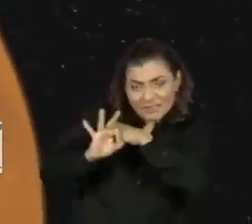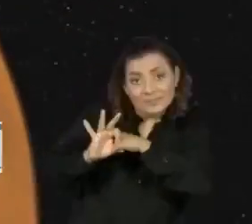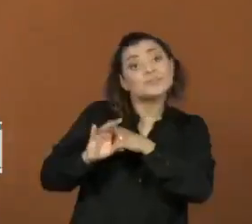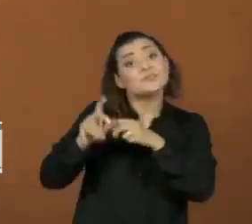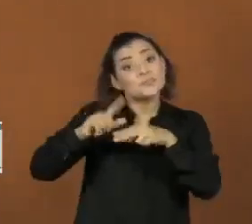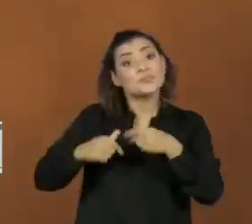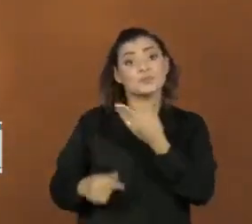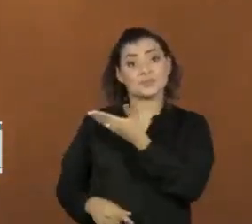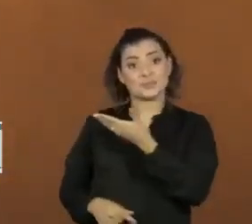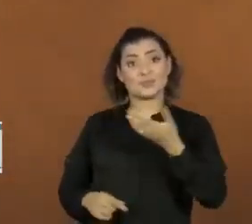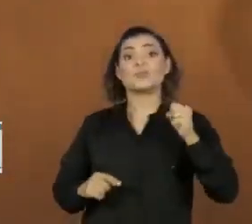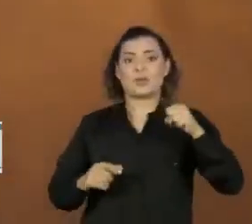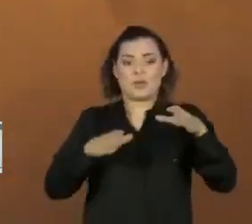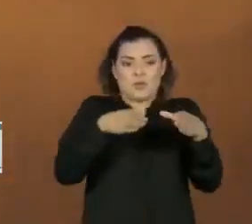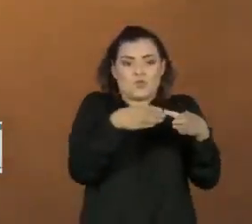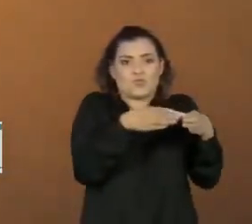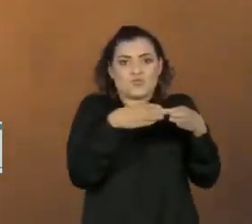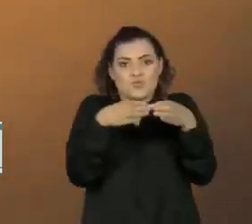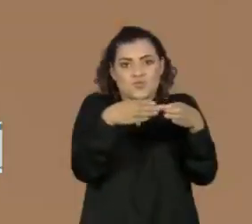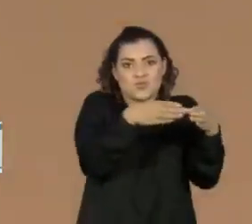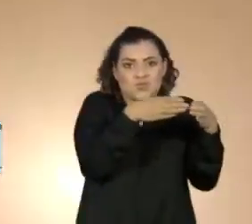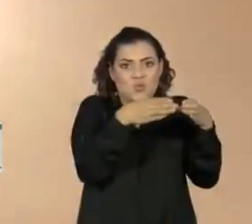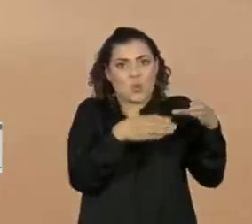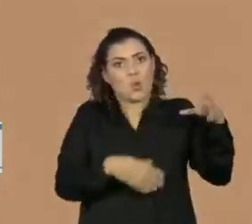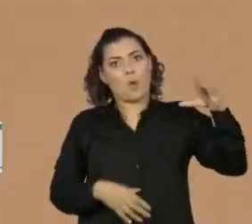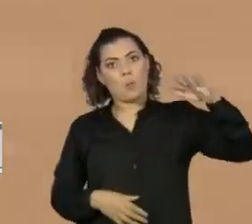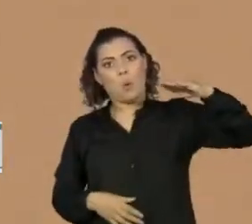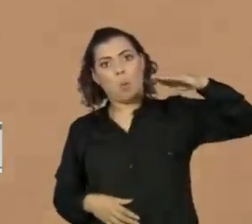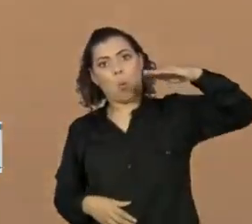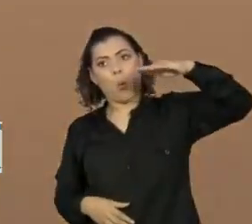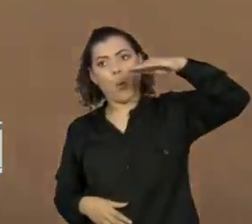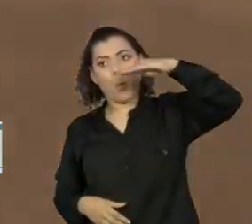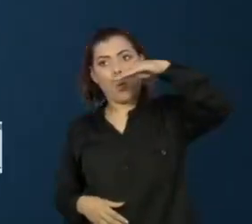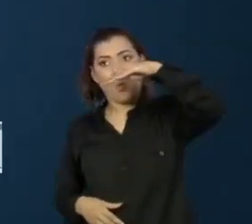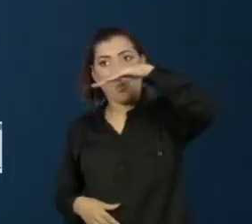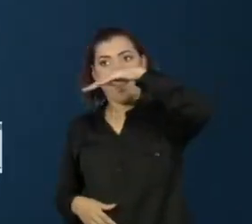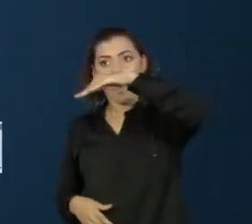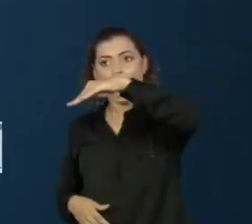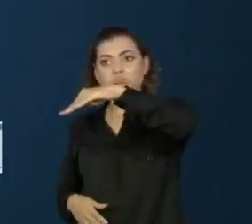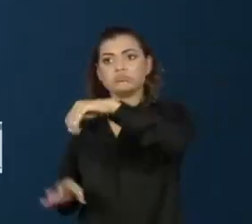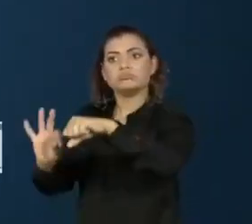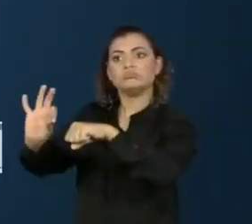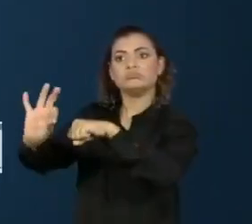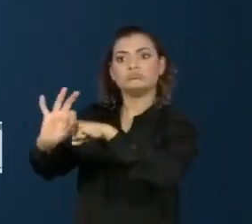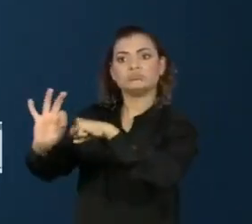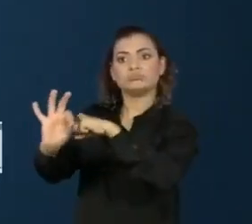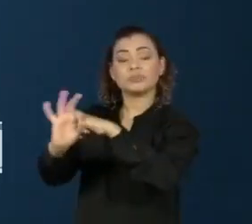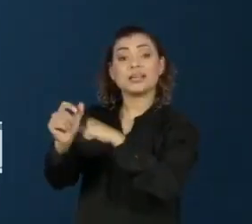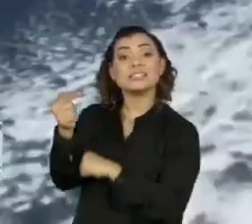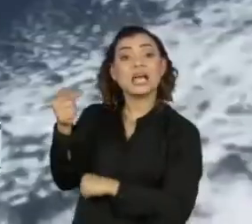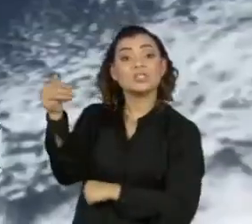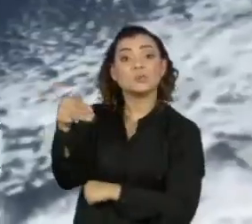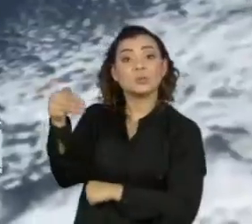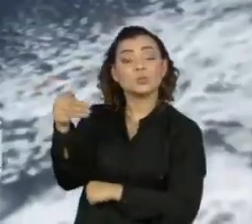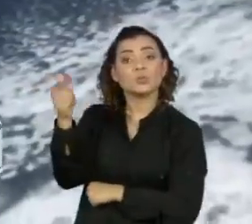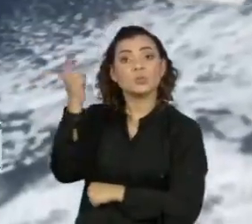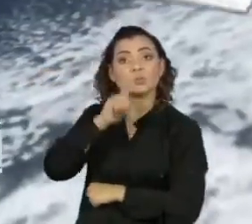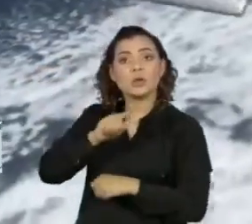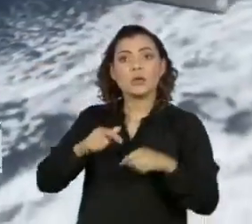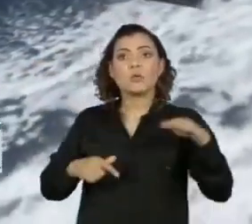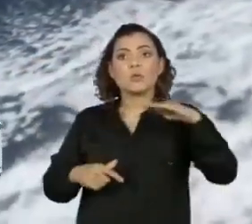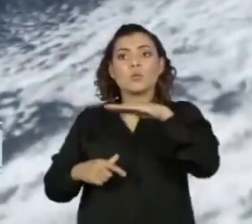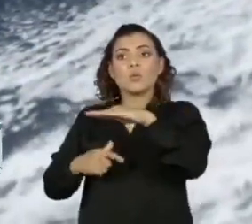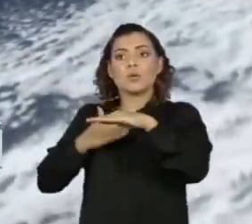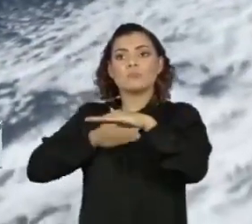Perseverance deve pousar na cratera de Gezeiro, um antigo lago marciano. Em sete minutos, a espaçonave vai reduzir a